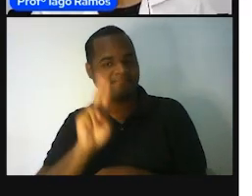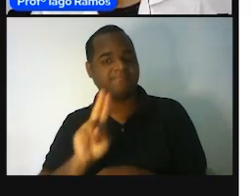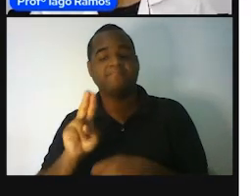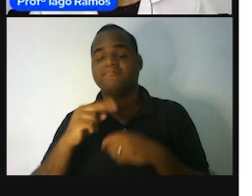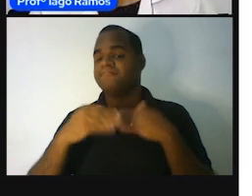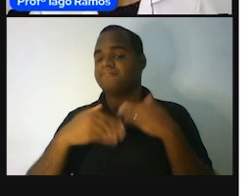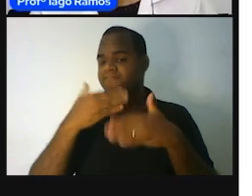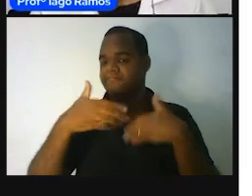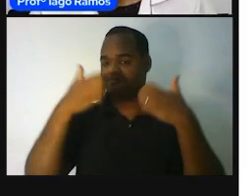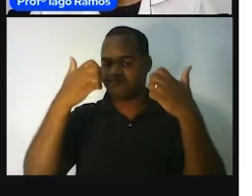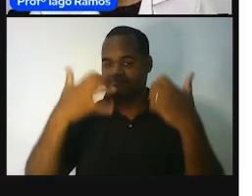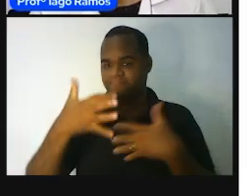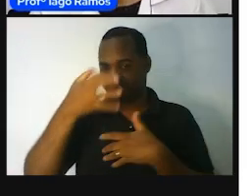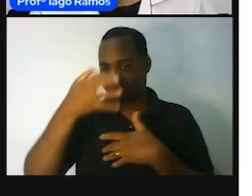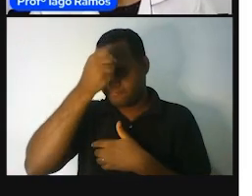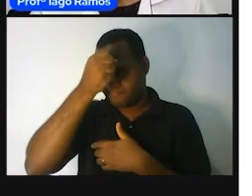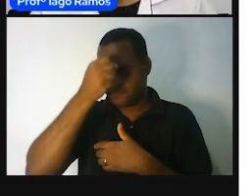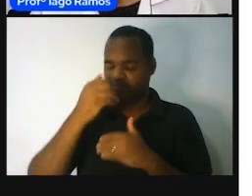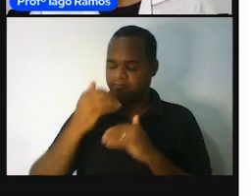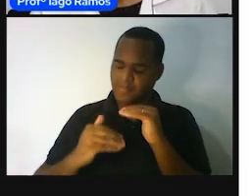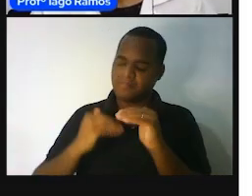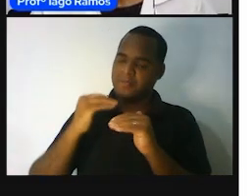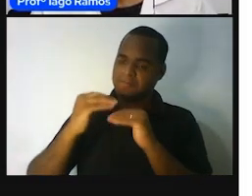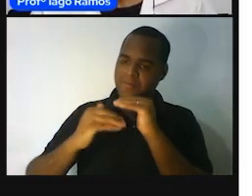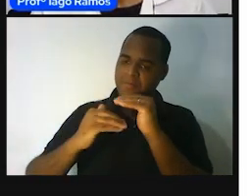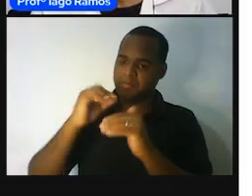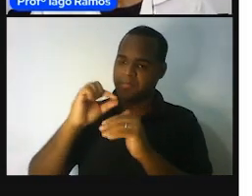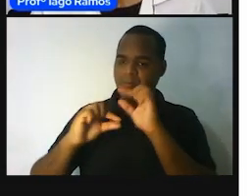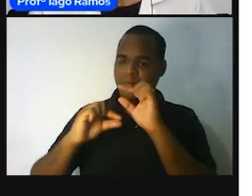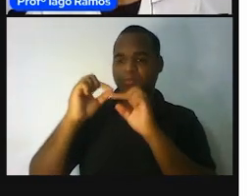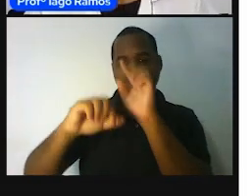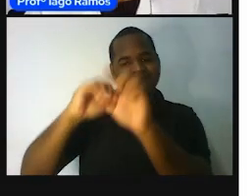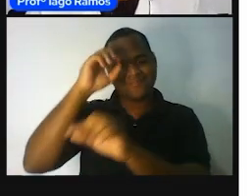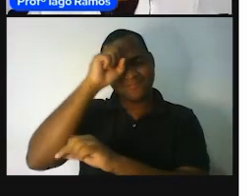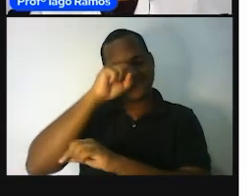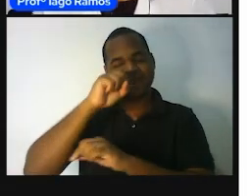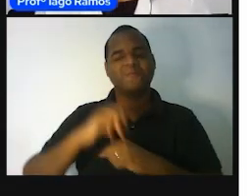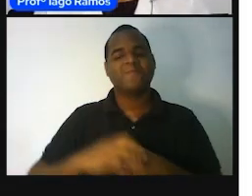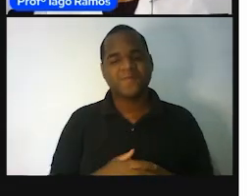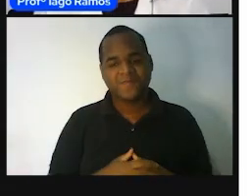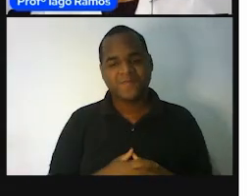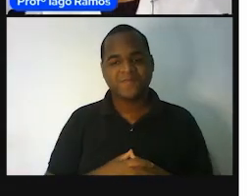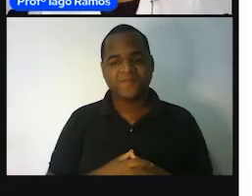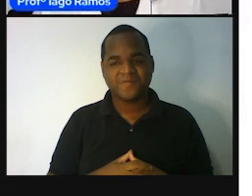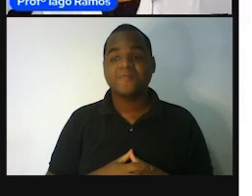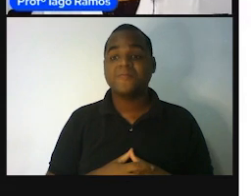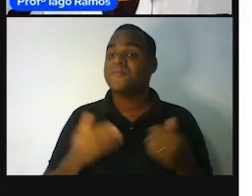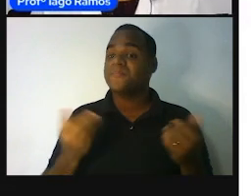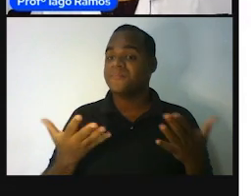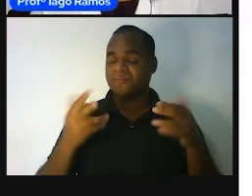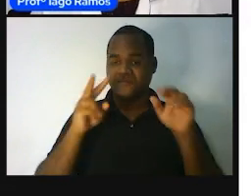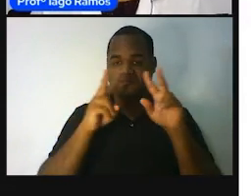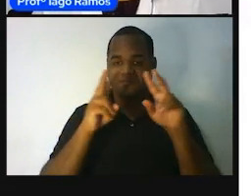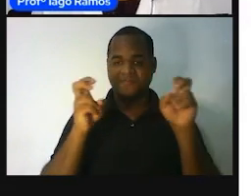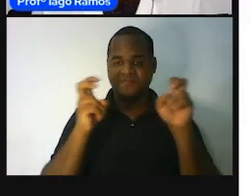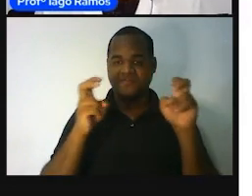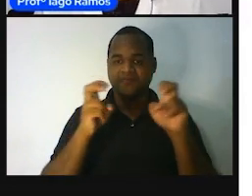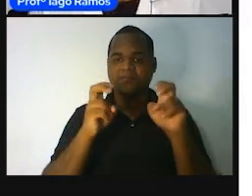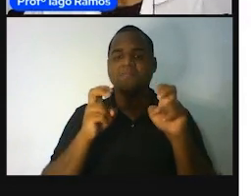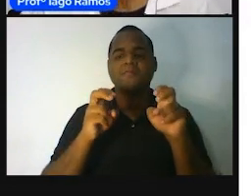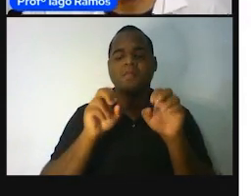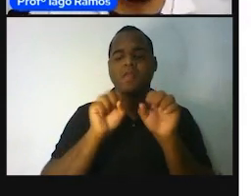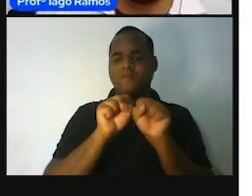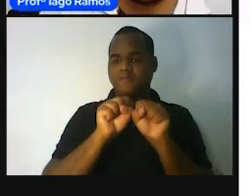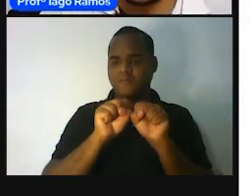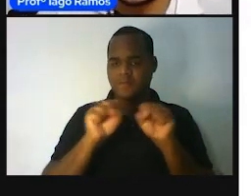aprendendo devagarinho, tá bom? Bom, e o tema da aula é esse sistema de medidas.